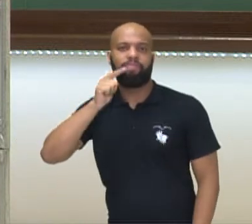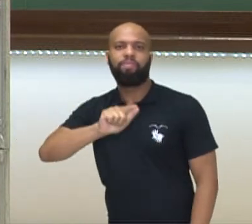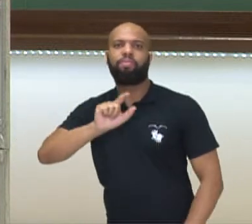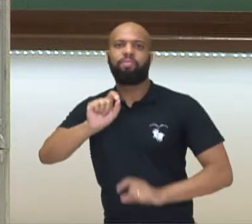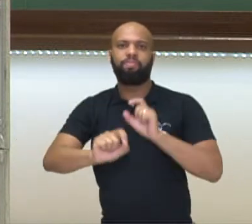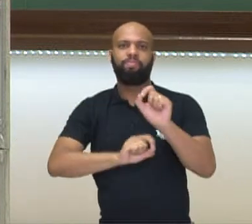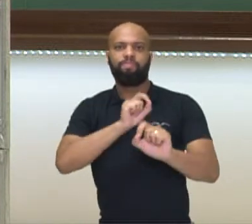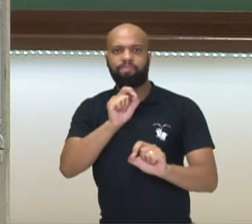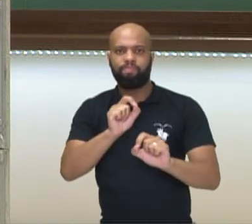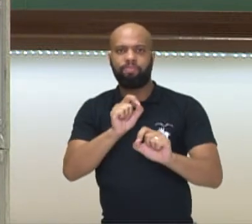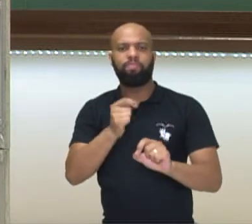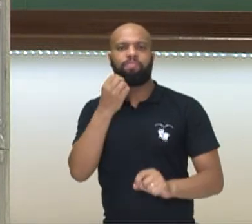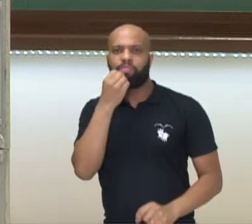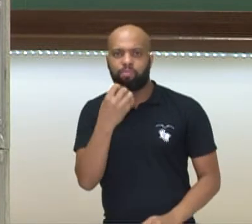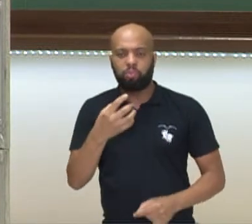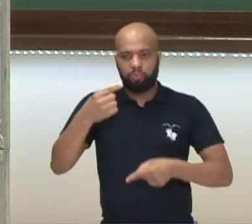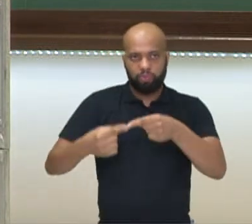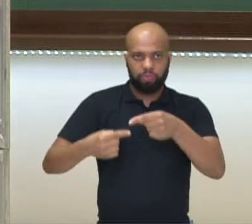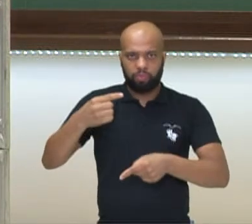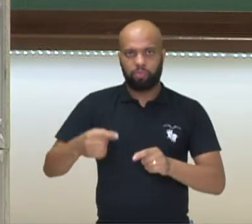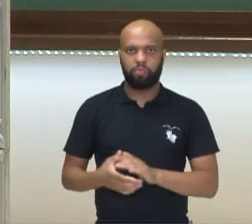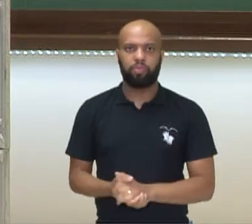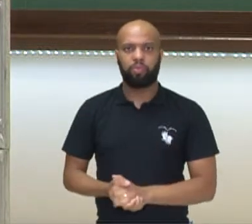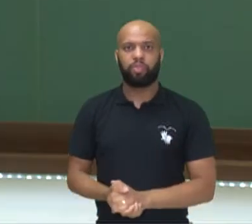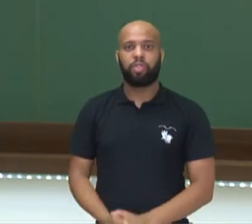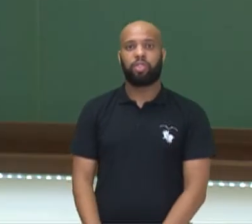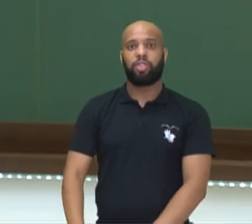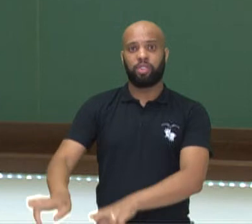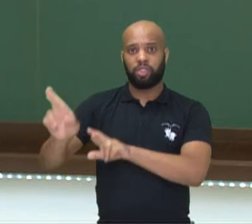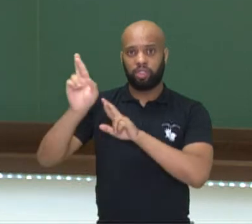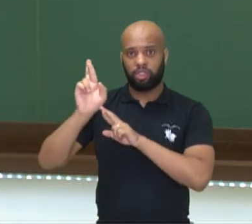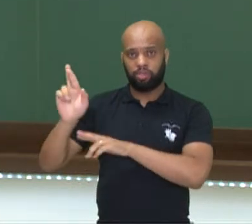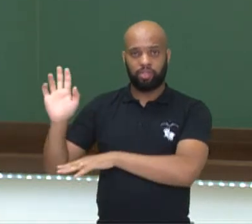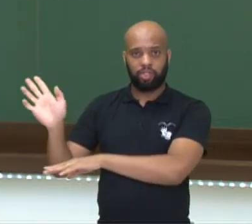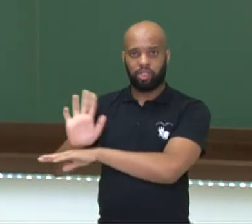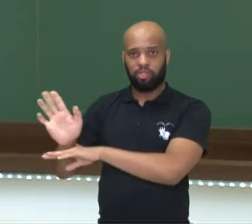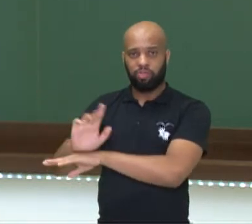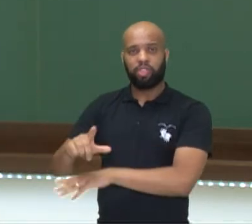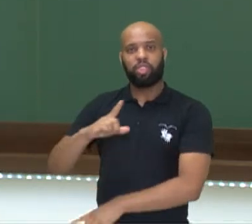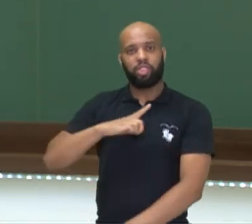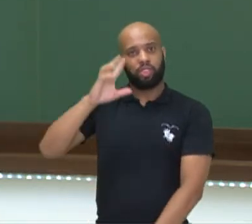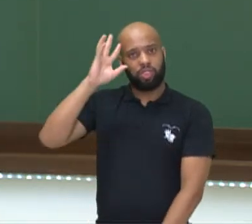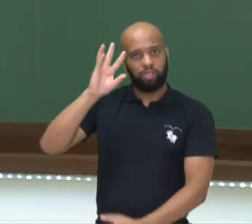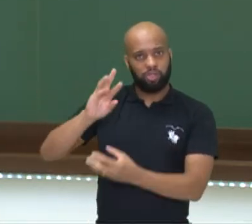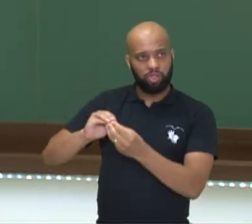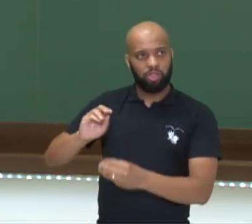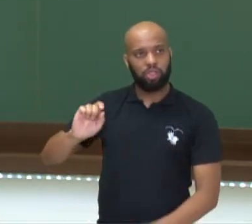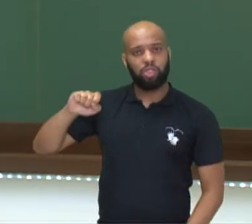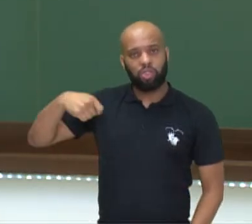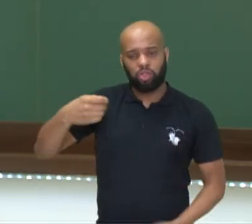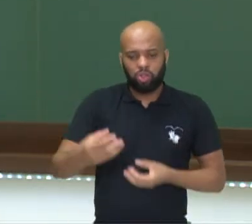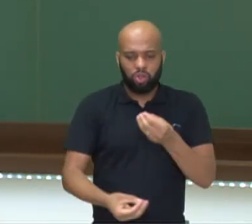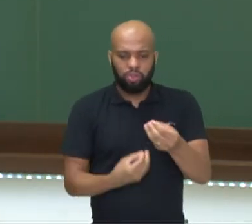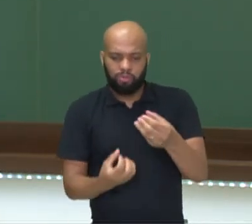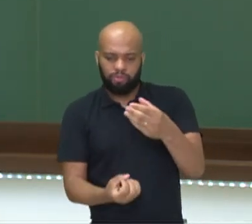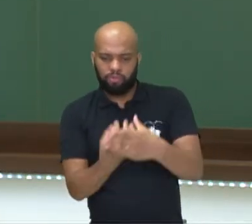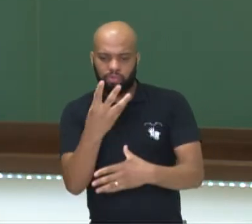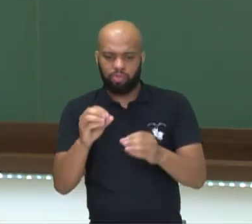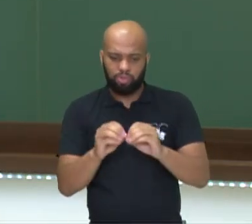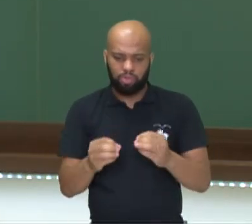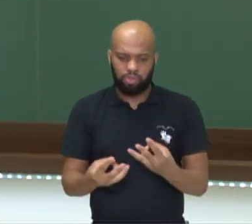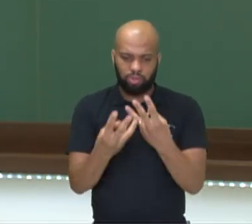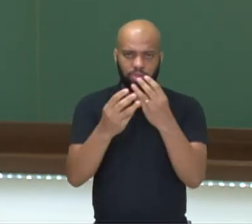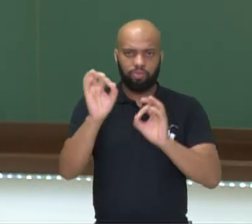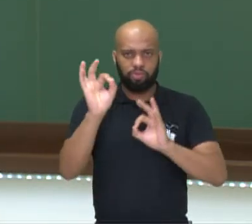grande primazia muitas discussões. Espero que vocês, nesse vídeo, tenham entendido um pouquinho sobre a formação e organização da